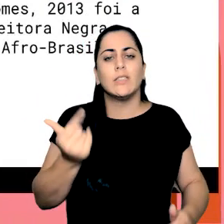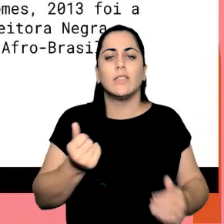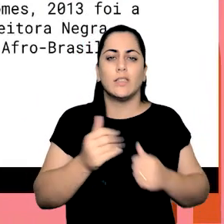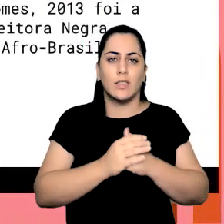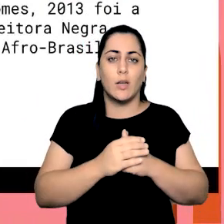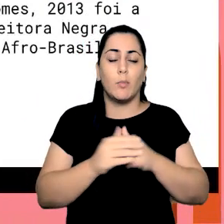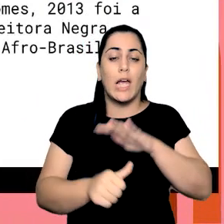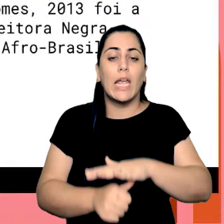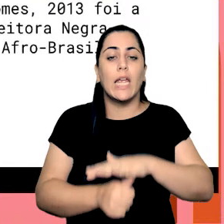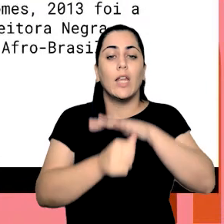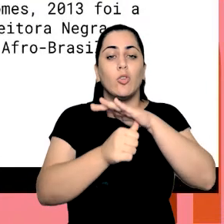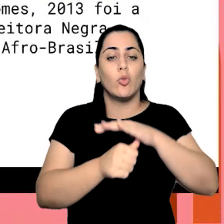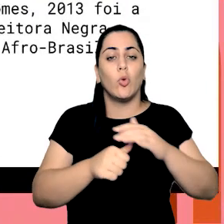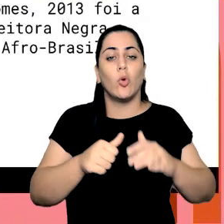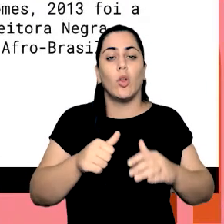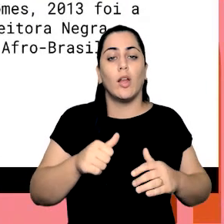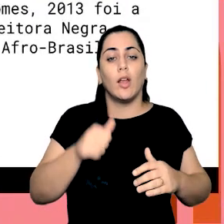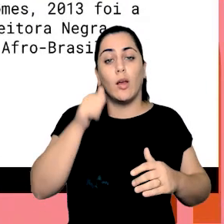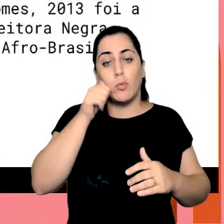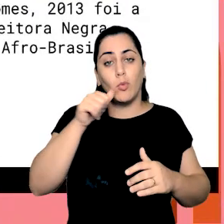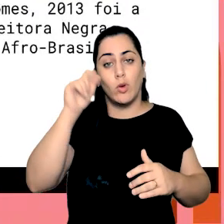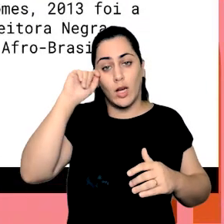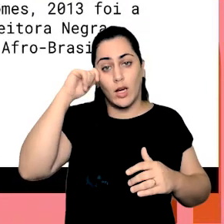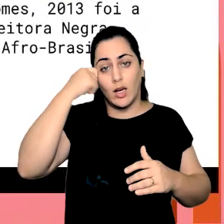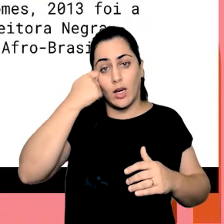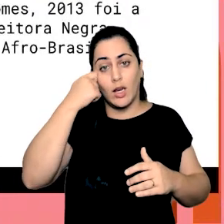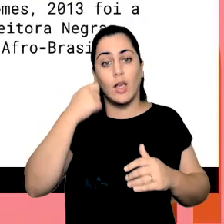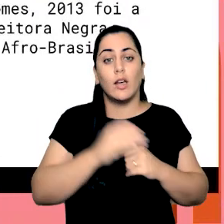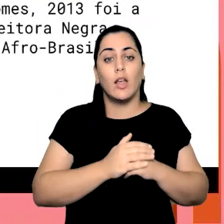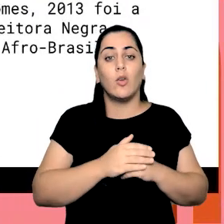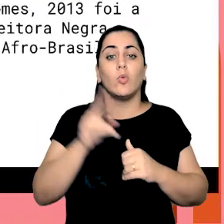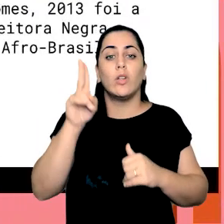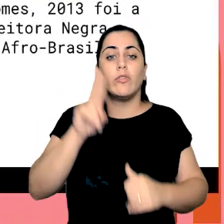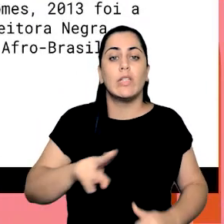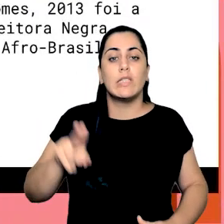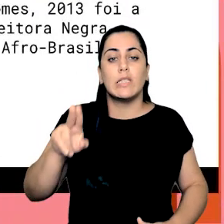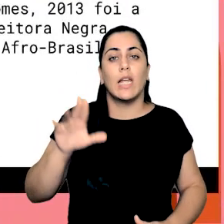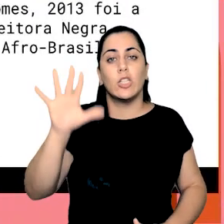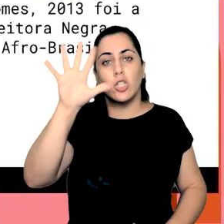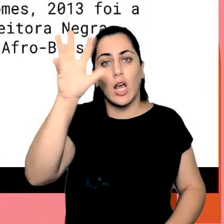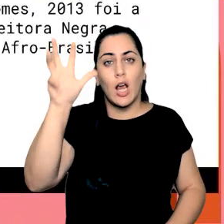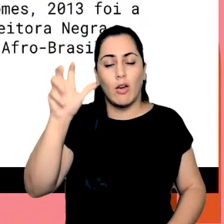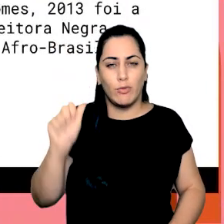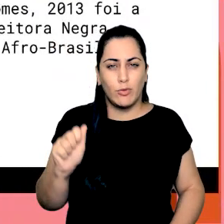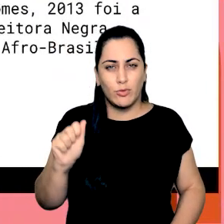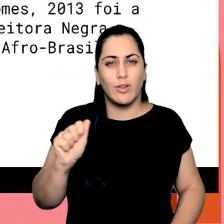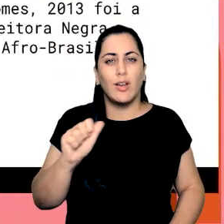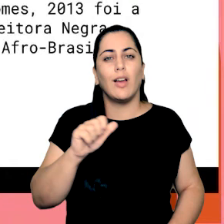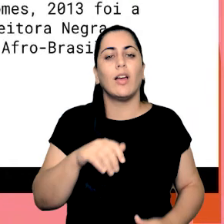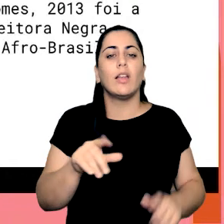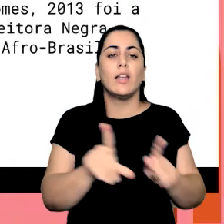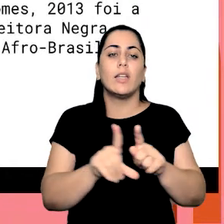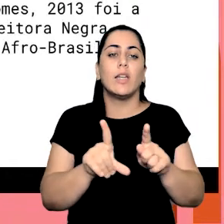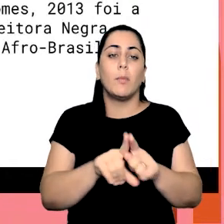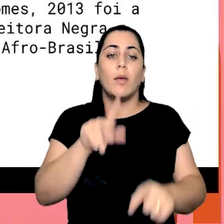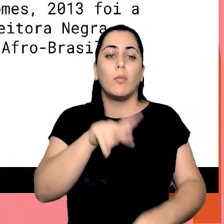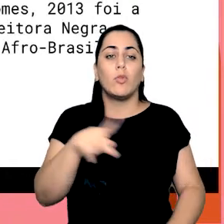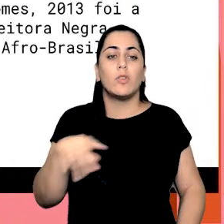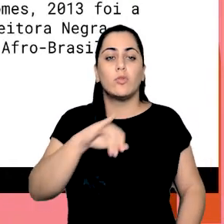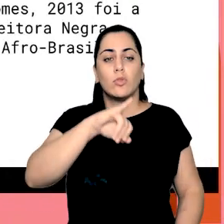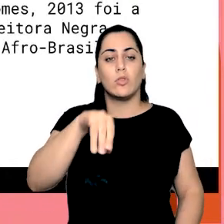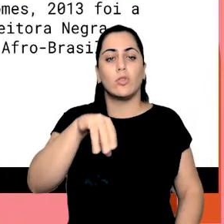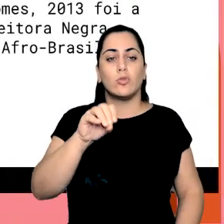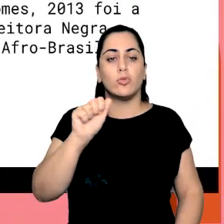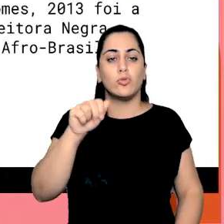negra de uma universidade do país, a Universidade Afro-Brasileira em 2013, e temos a professora Joana Angélica Guimarães,